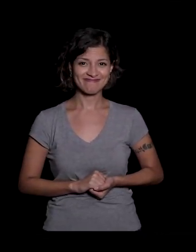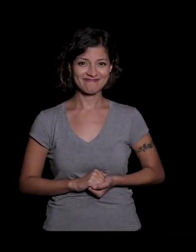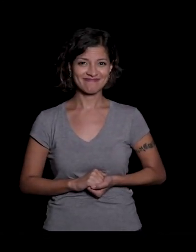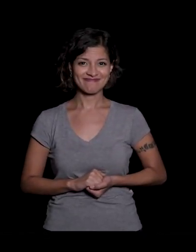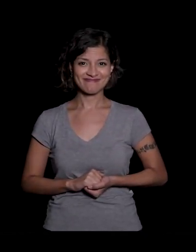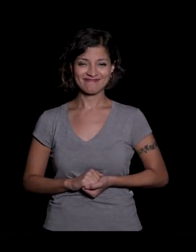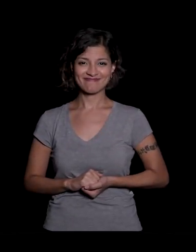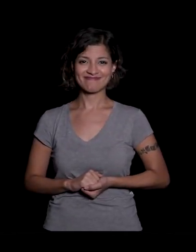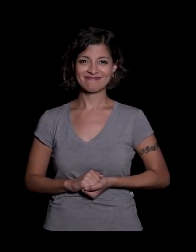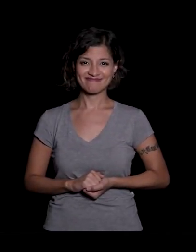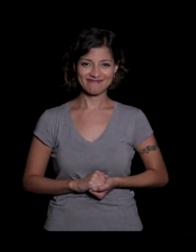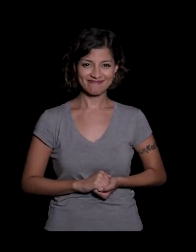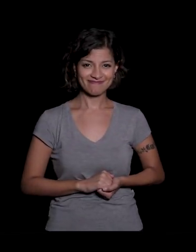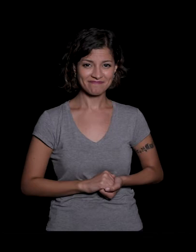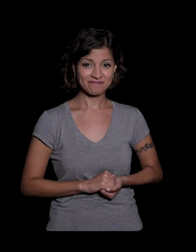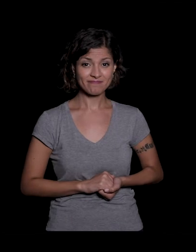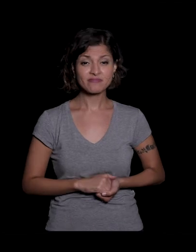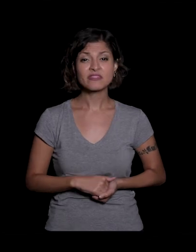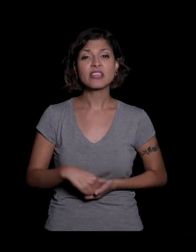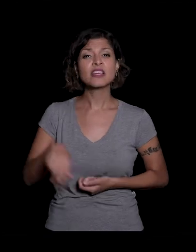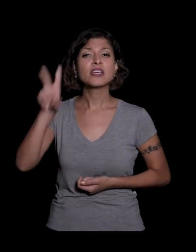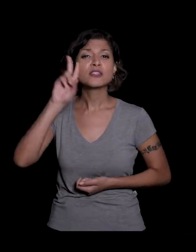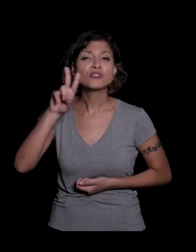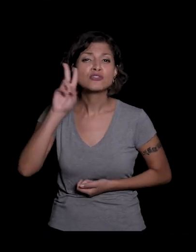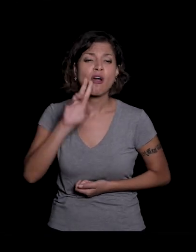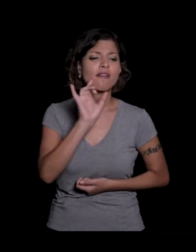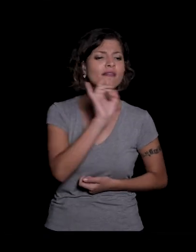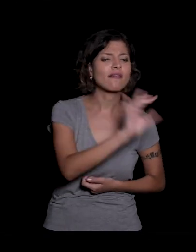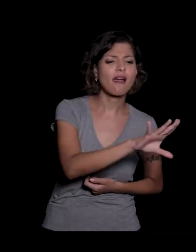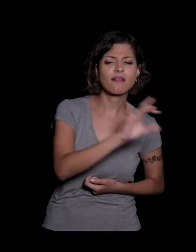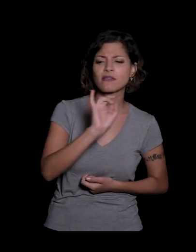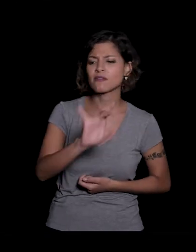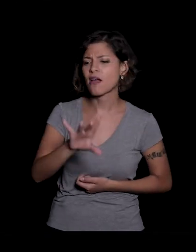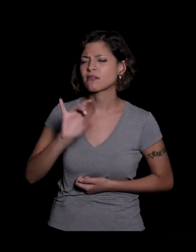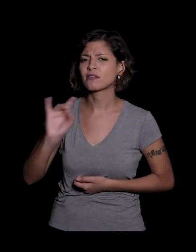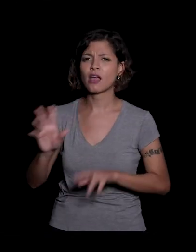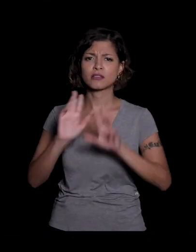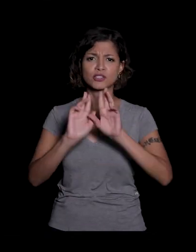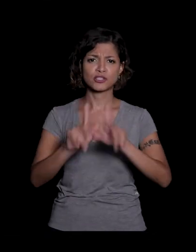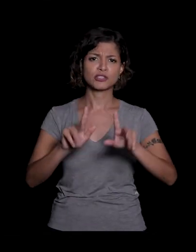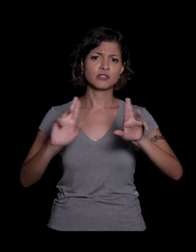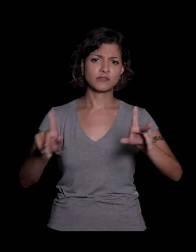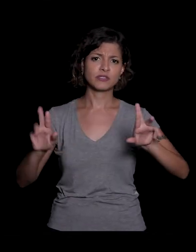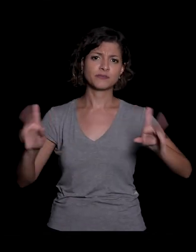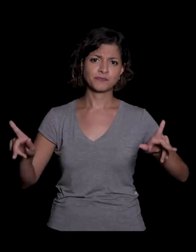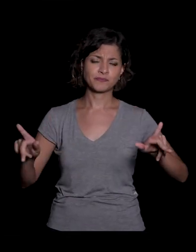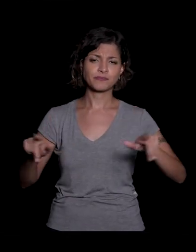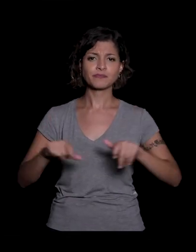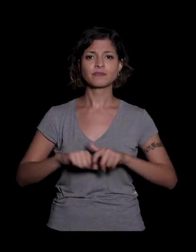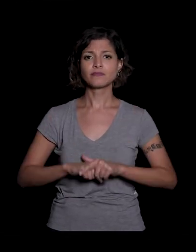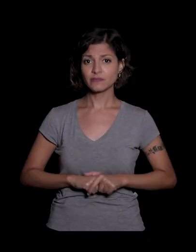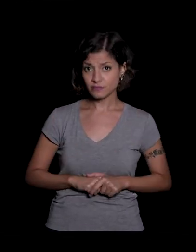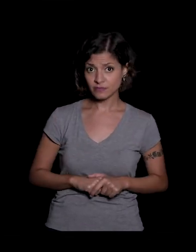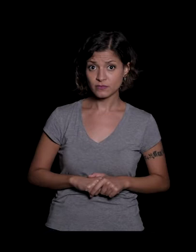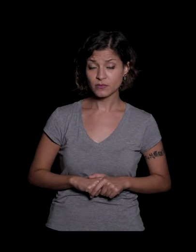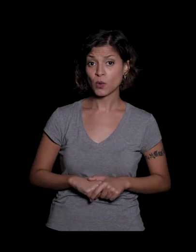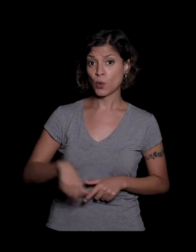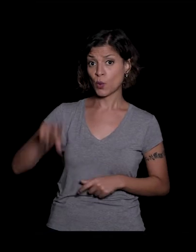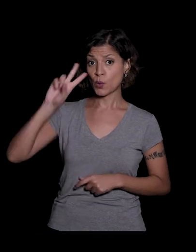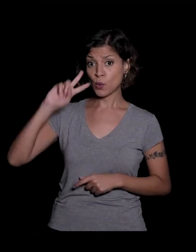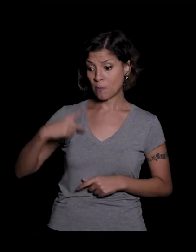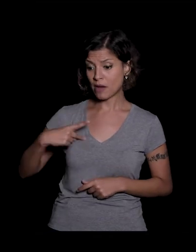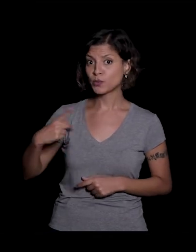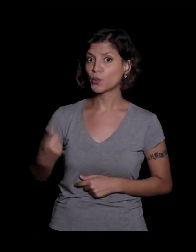cada história cada história né e cada ser humano é único